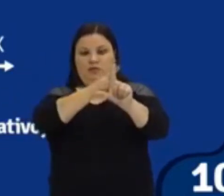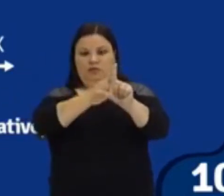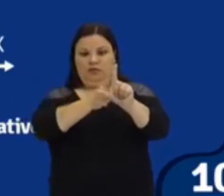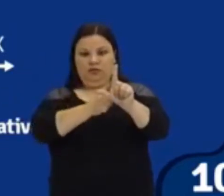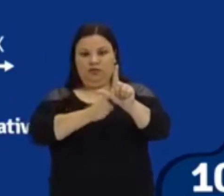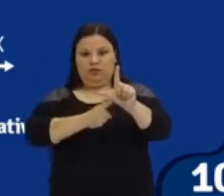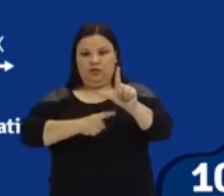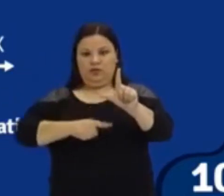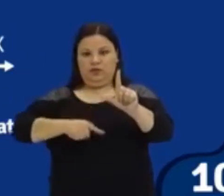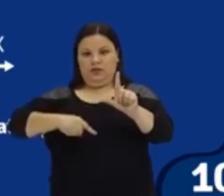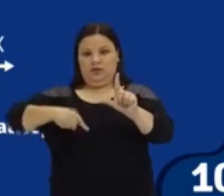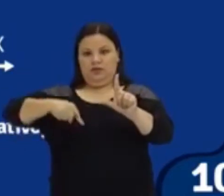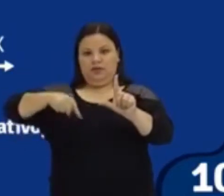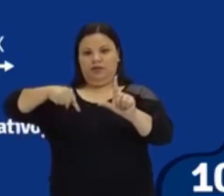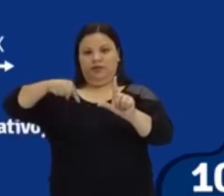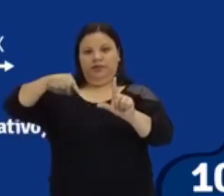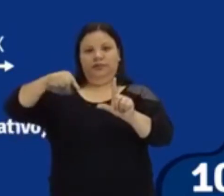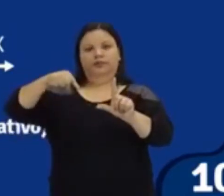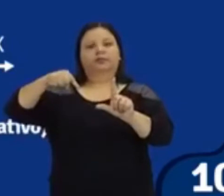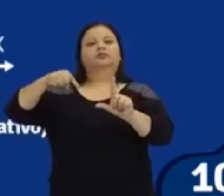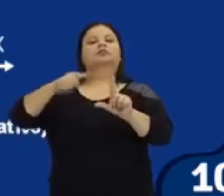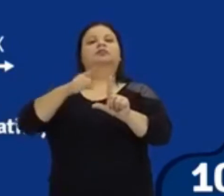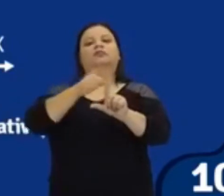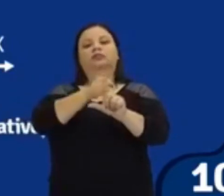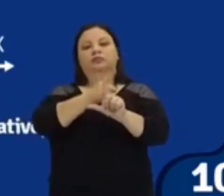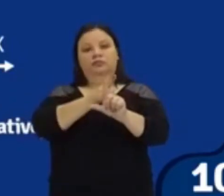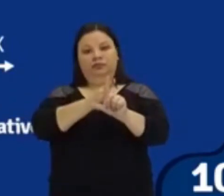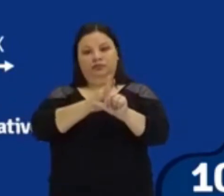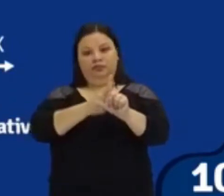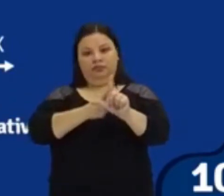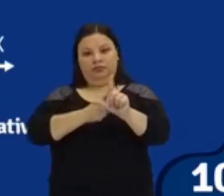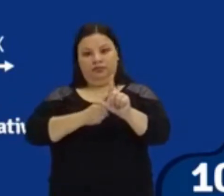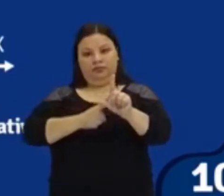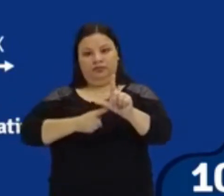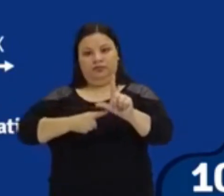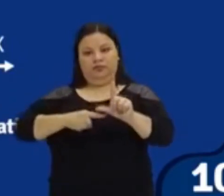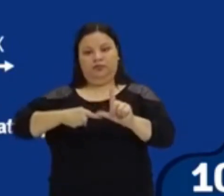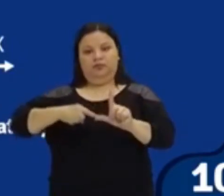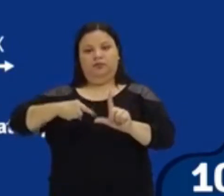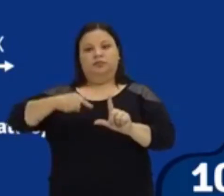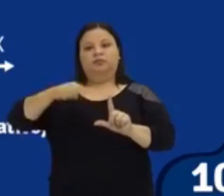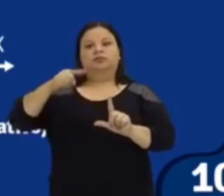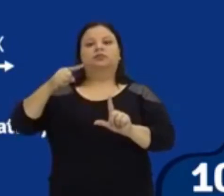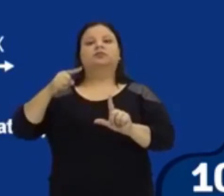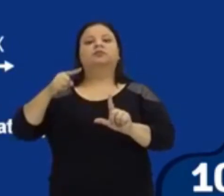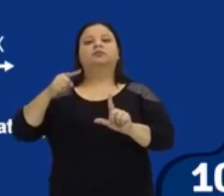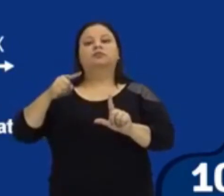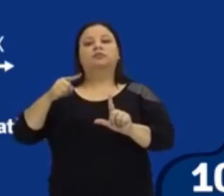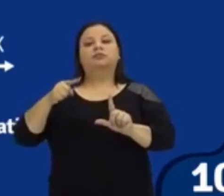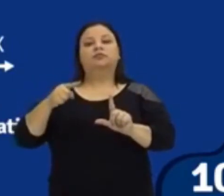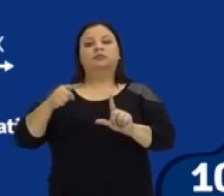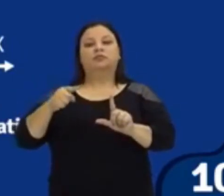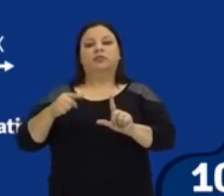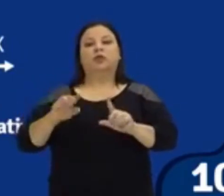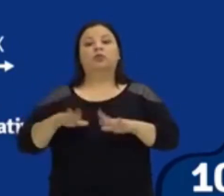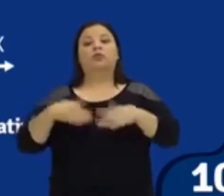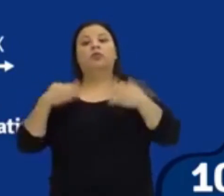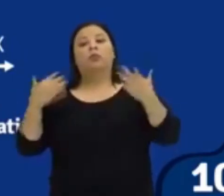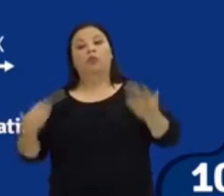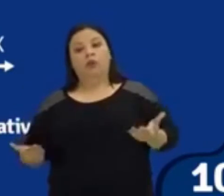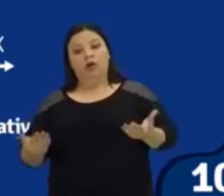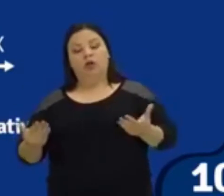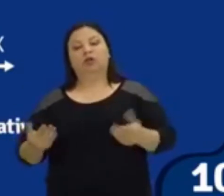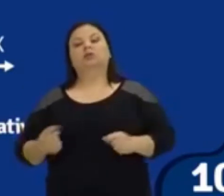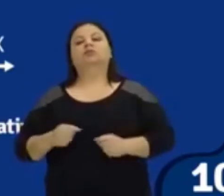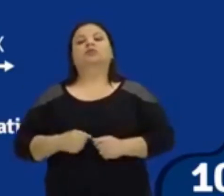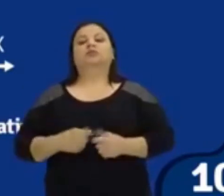parábola está descendo, como pode indicar aqui na figura, Tá? Aqui na nossa imagem. Ou seja, quando isso acontece,